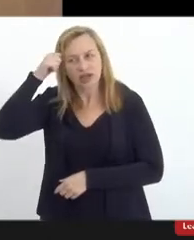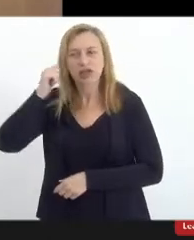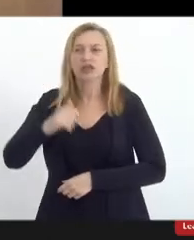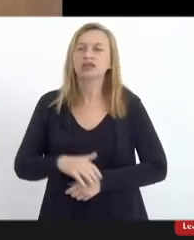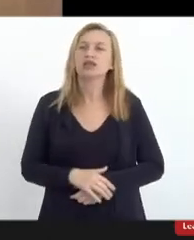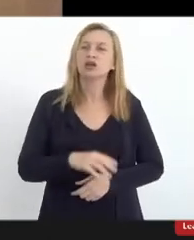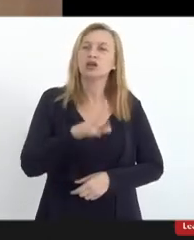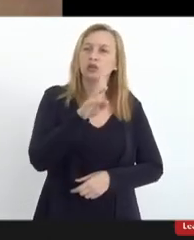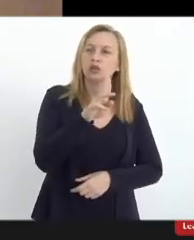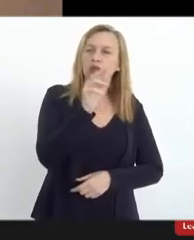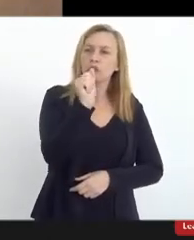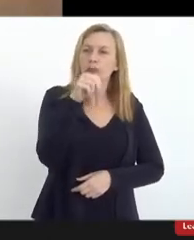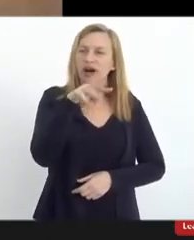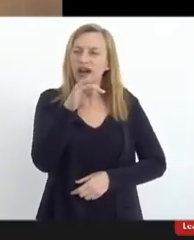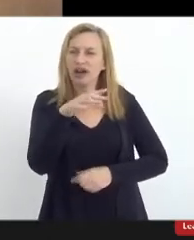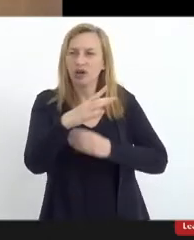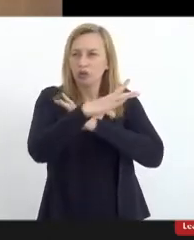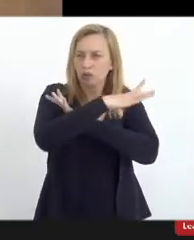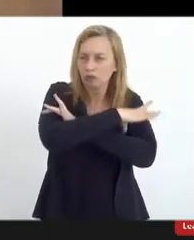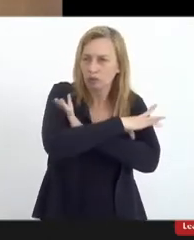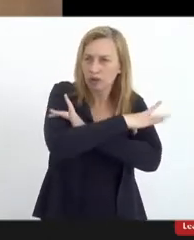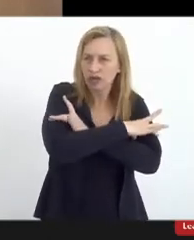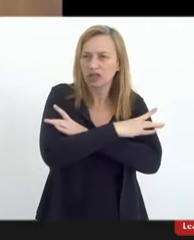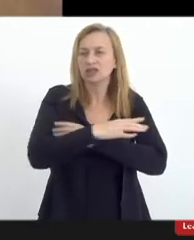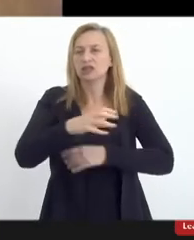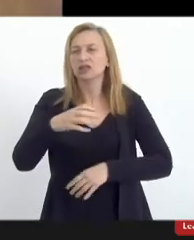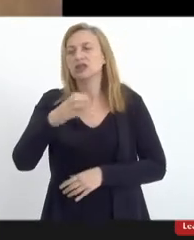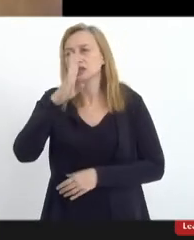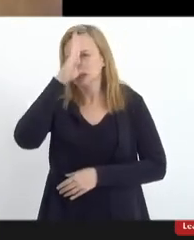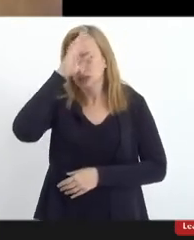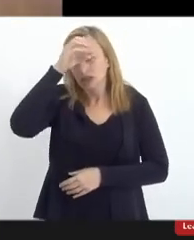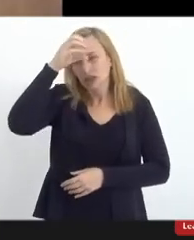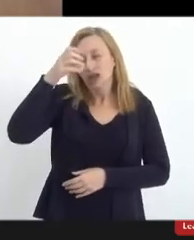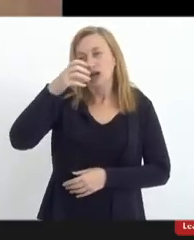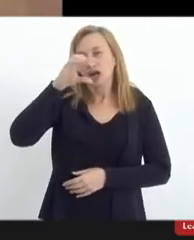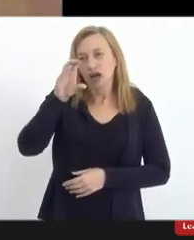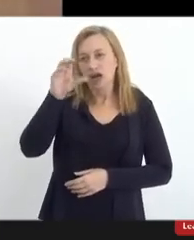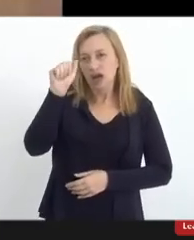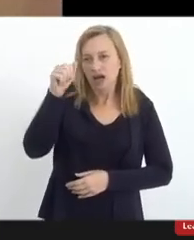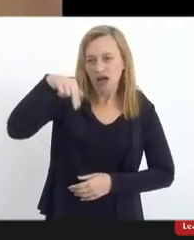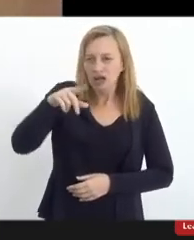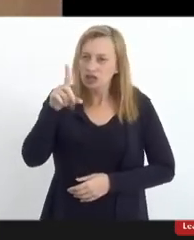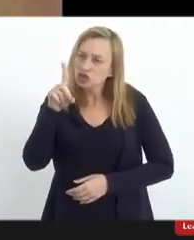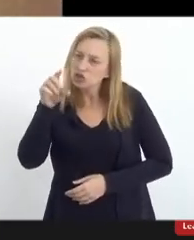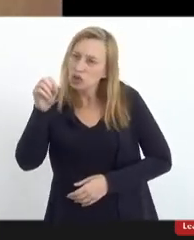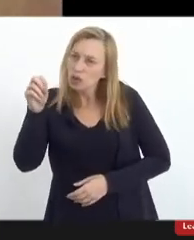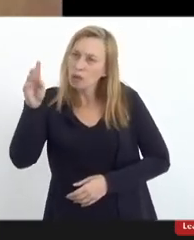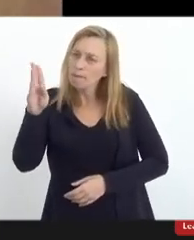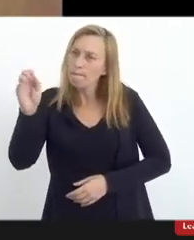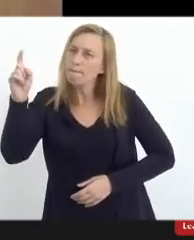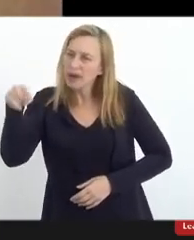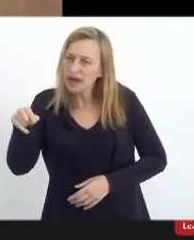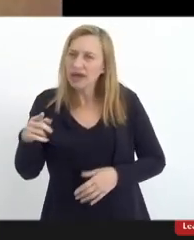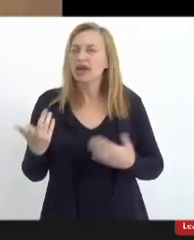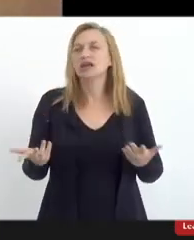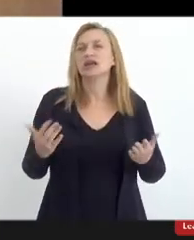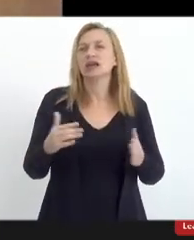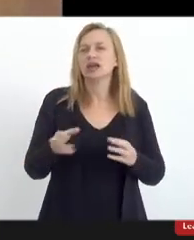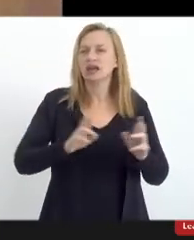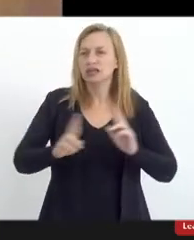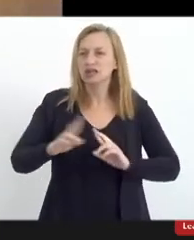a Umbanda, quanto o Candomblé, também, com a graça de Deus, temos excelentes relações com todos,